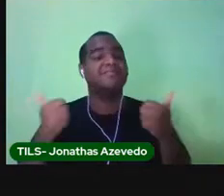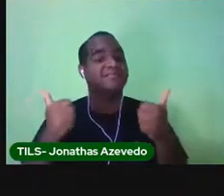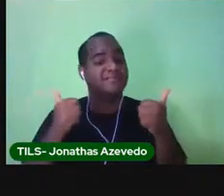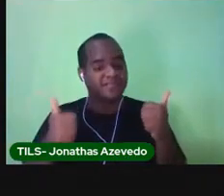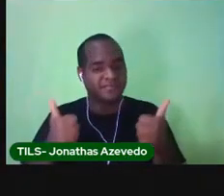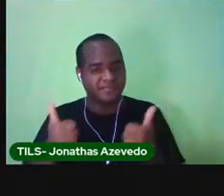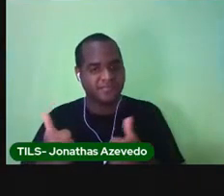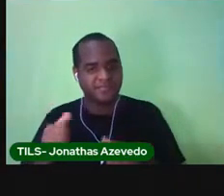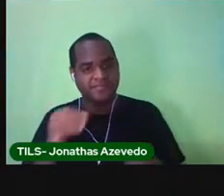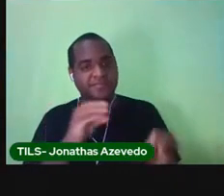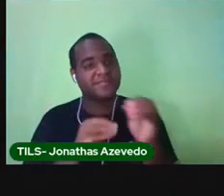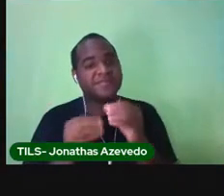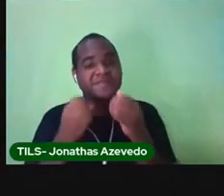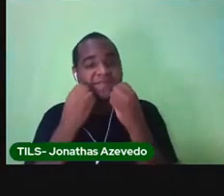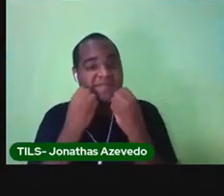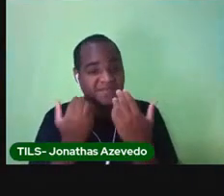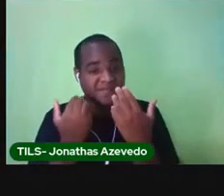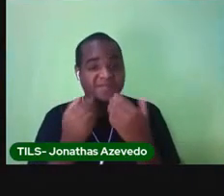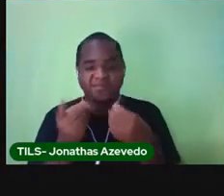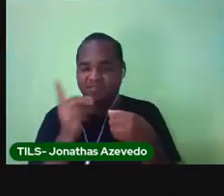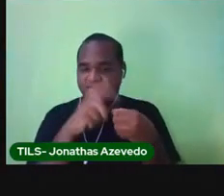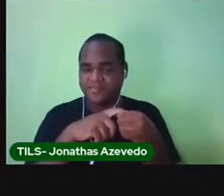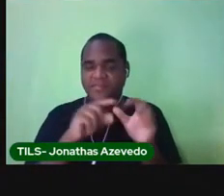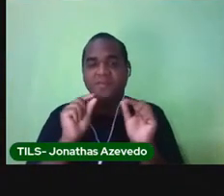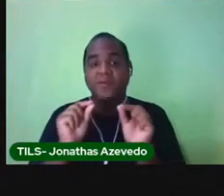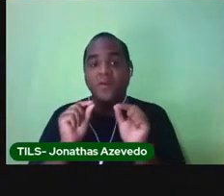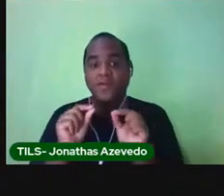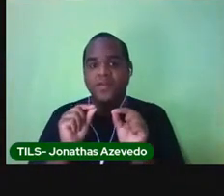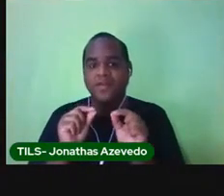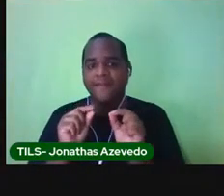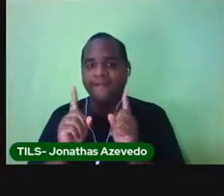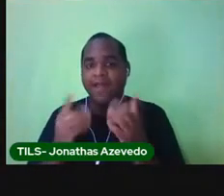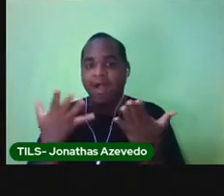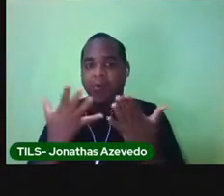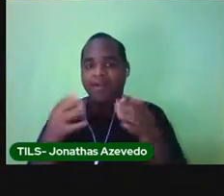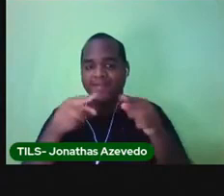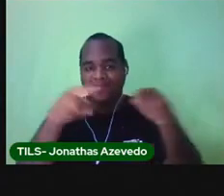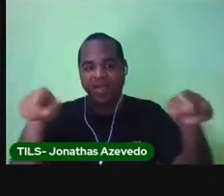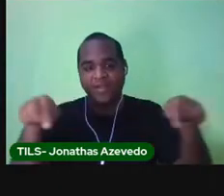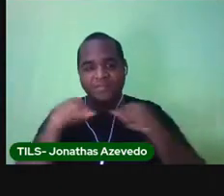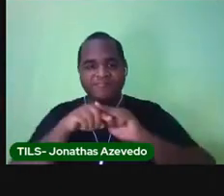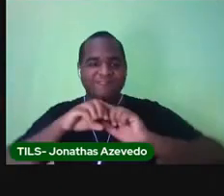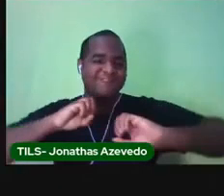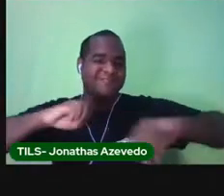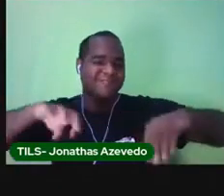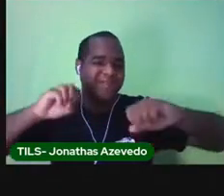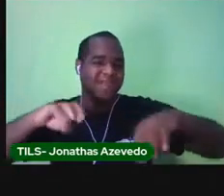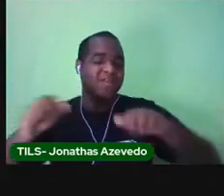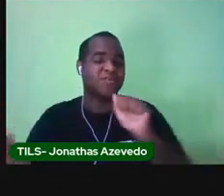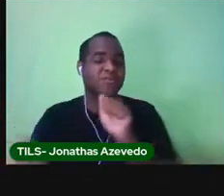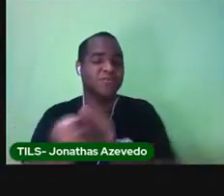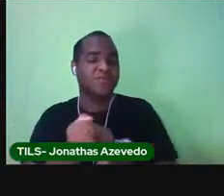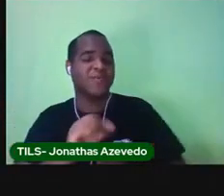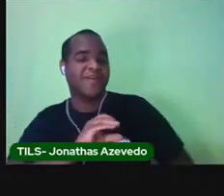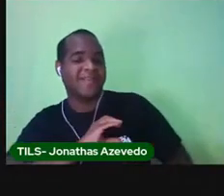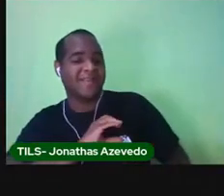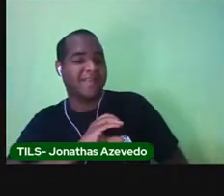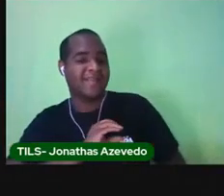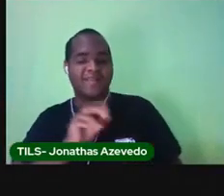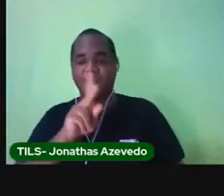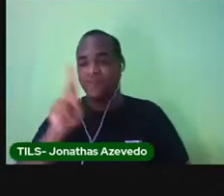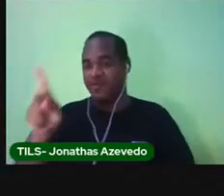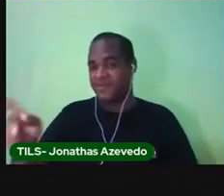de volta aquilo que nós gostamos de ter. A nossa sala de aula, os nossos coleguinhas, as nossas